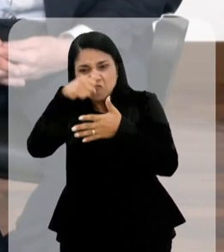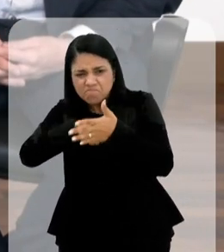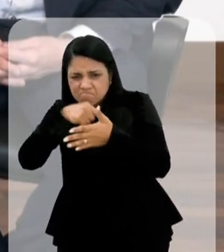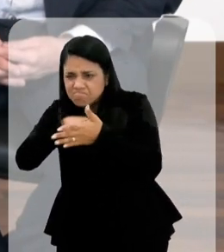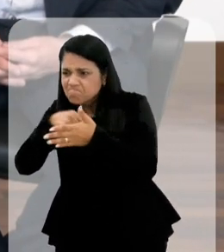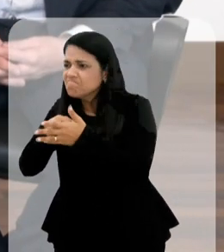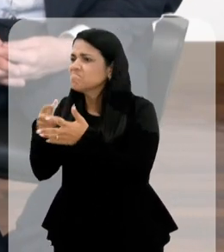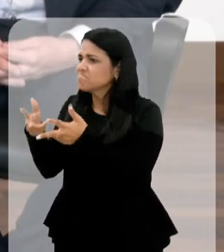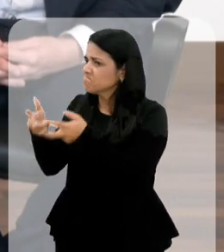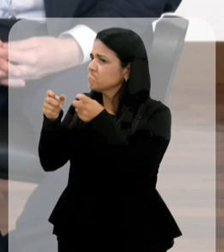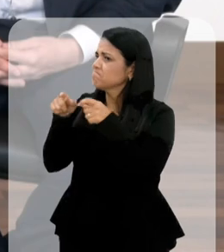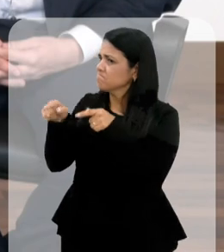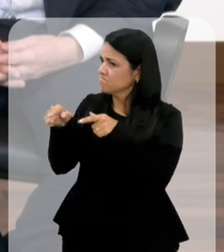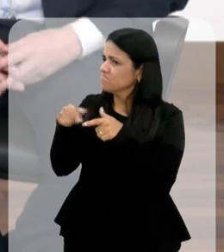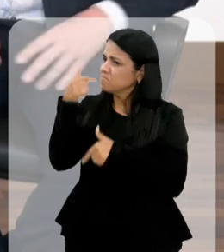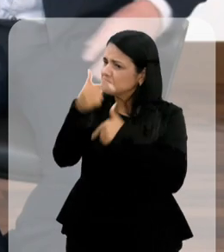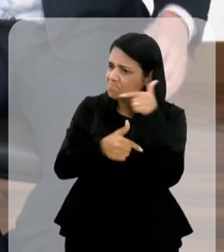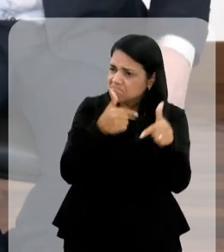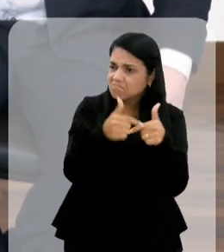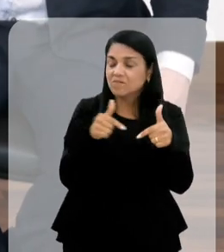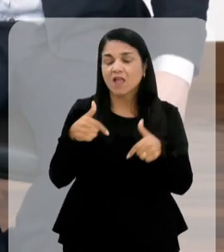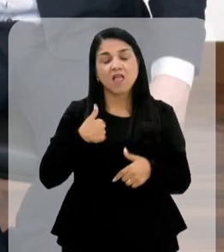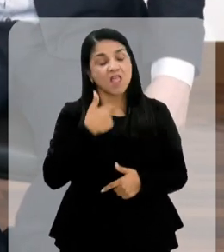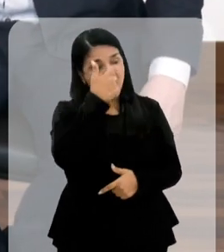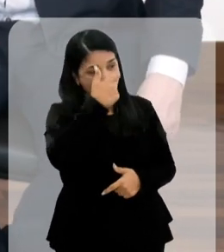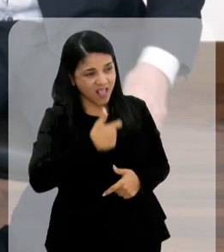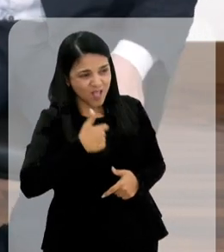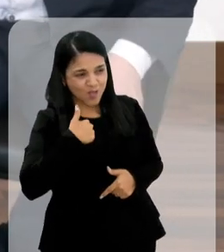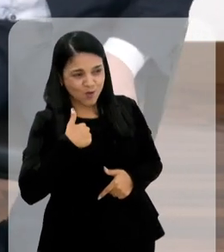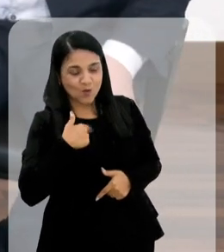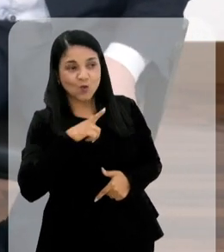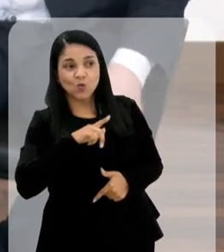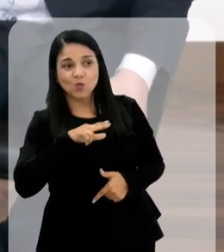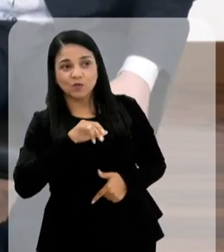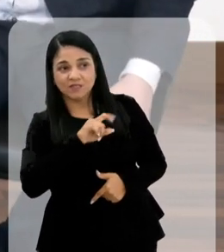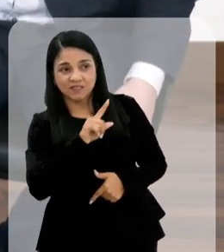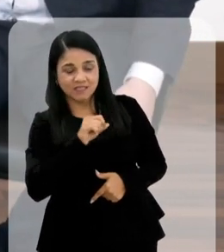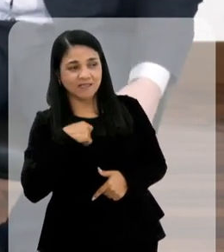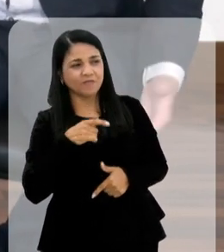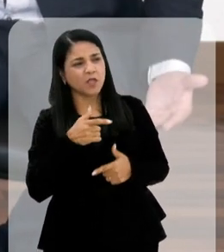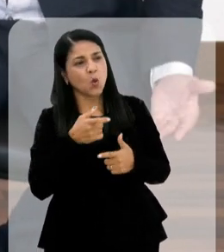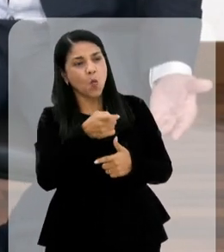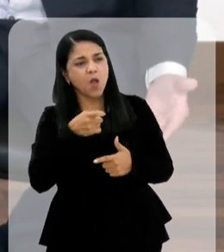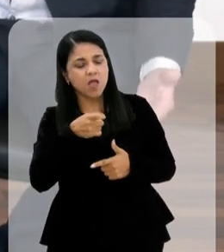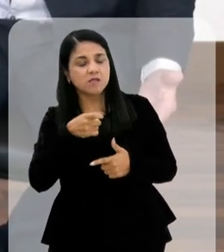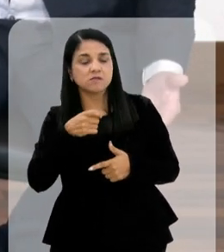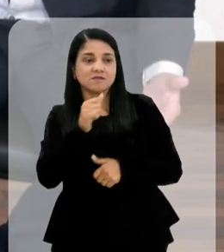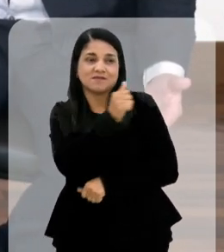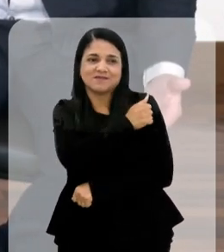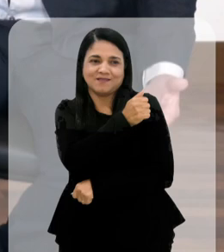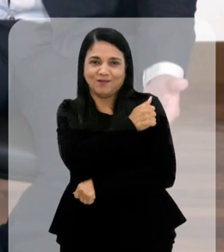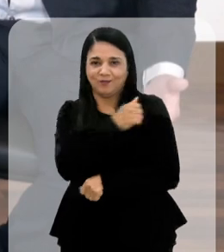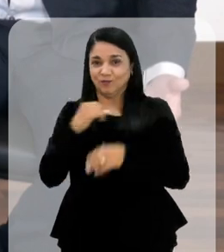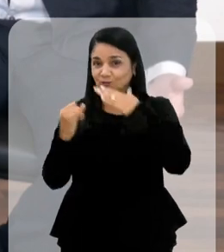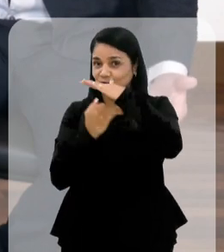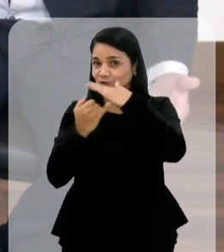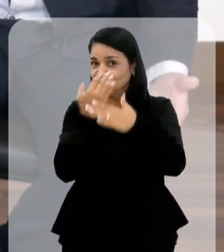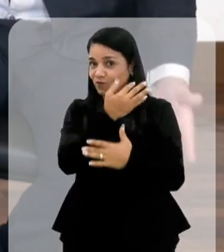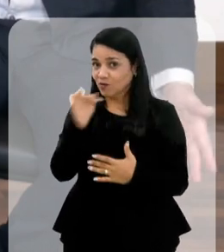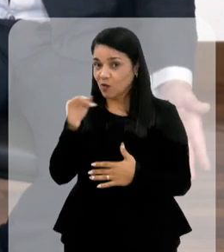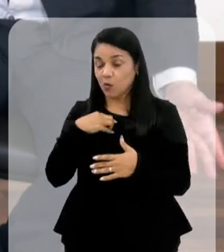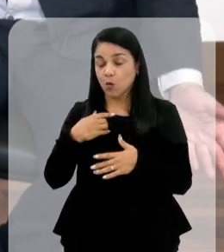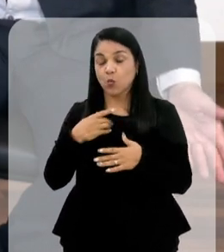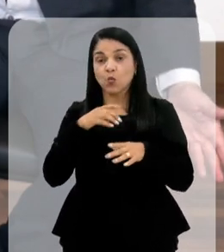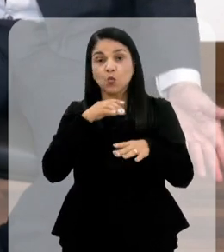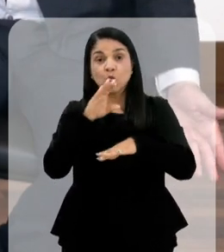luta muito por isso. Eu acho que tem uma coisa, Luzia, que eu acho que é bem interessante. Eu fui ex-aluno do Instituto. Eu fiz